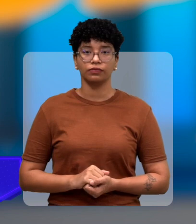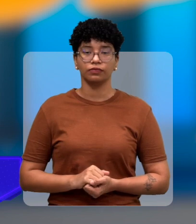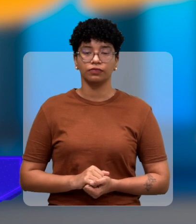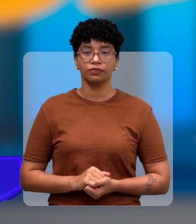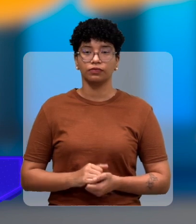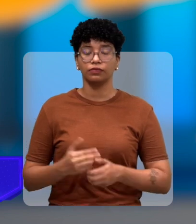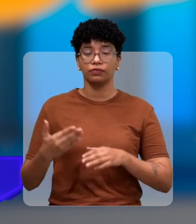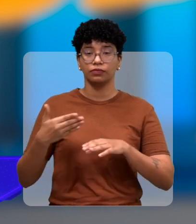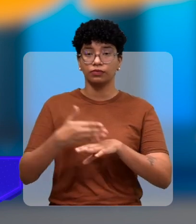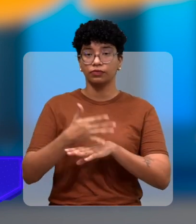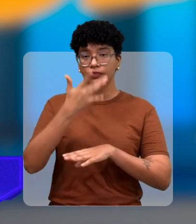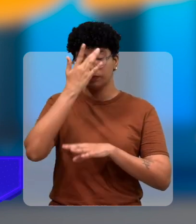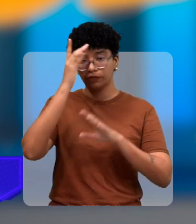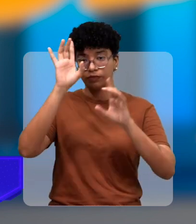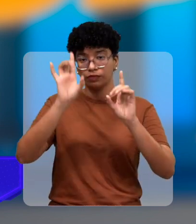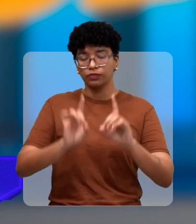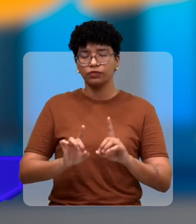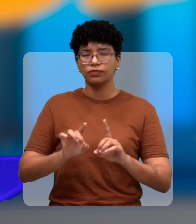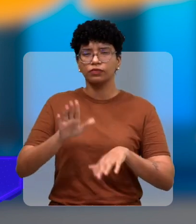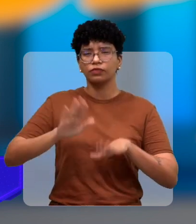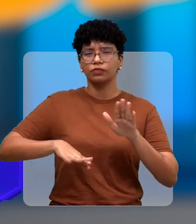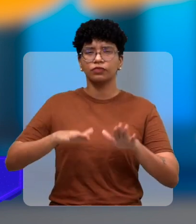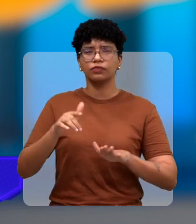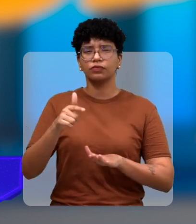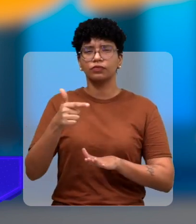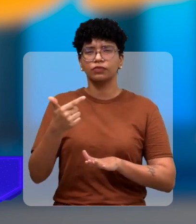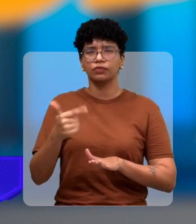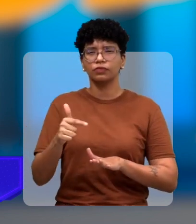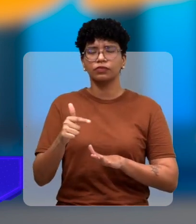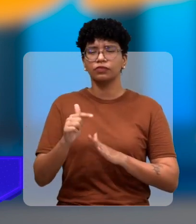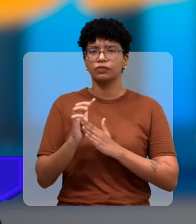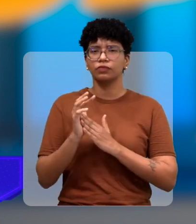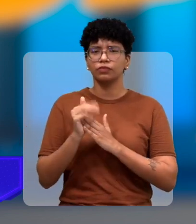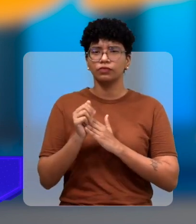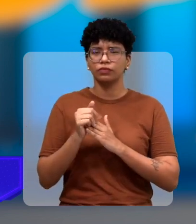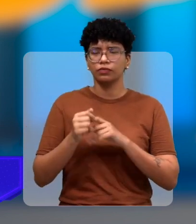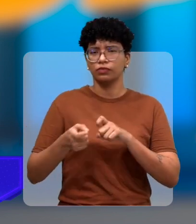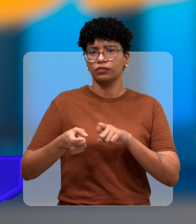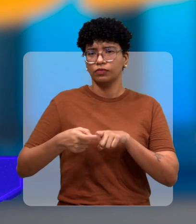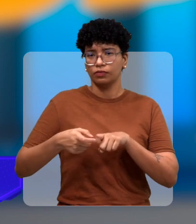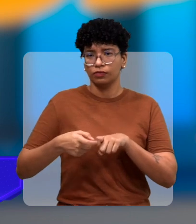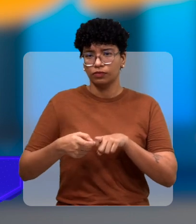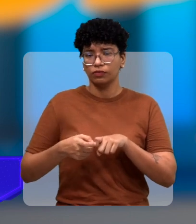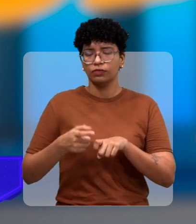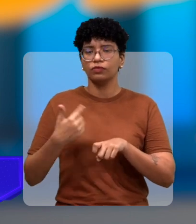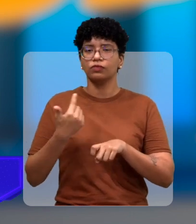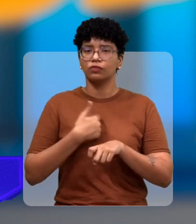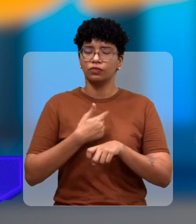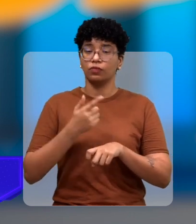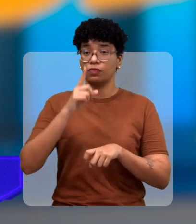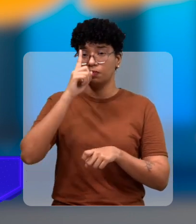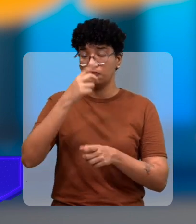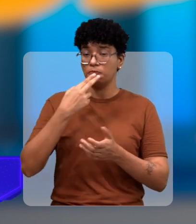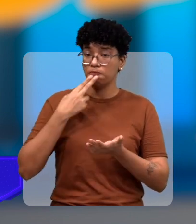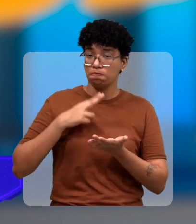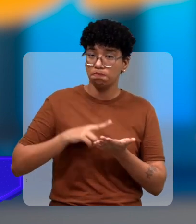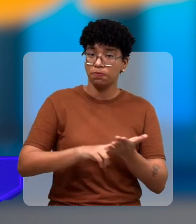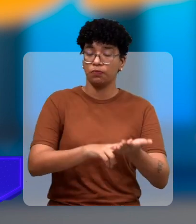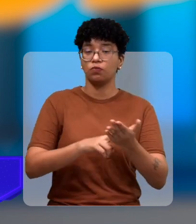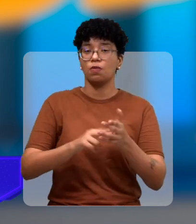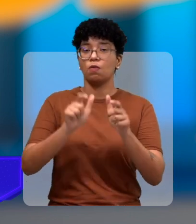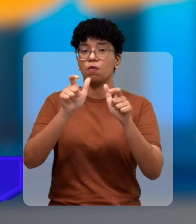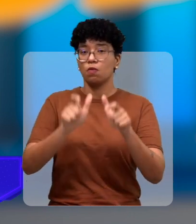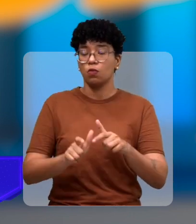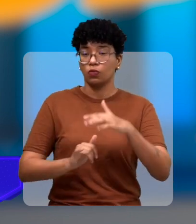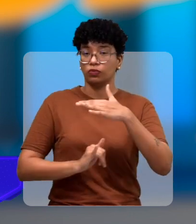levar aquela pessoa com deficiência às vezes ele não tem não tem algum laudo médico aí nós vamos estar encaminhando essa pessoa